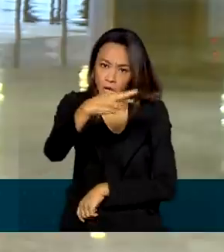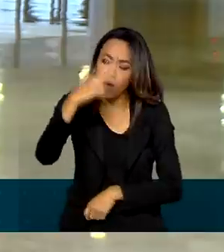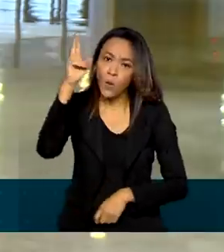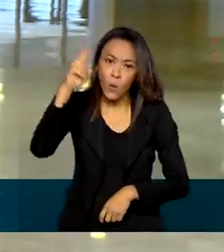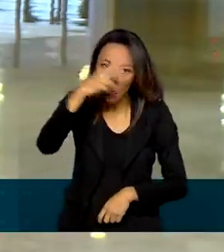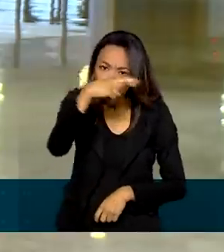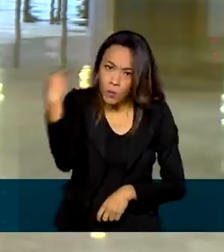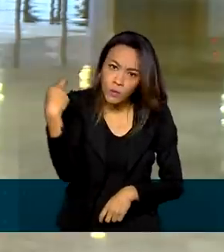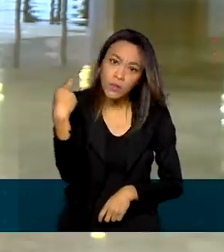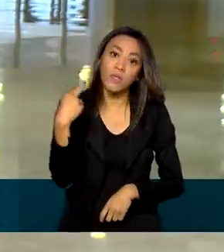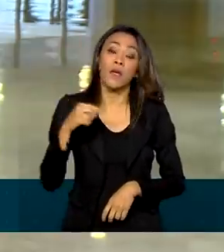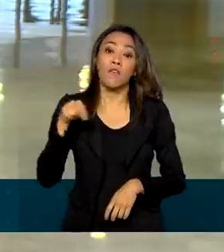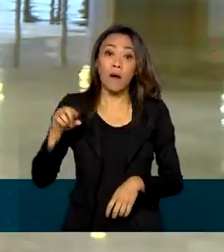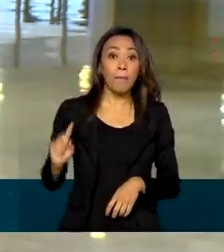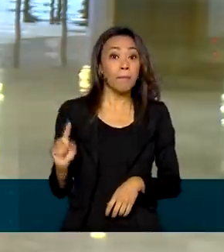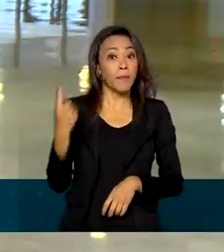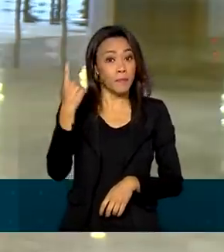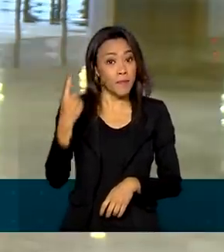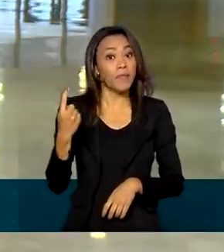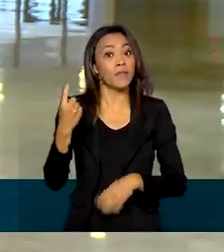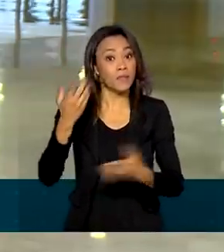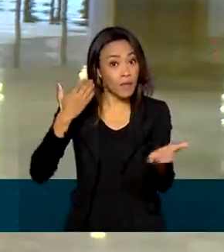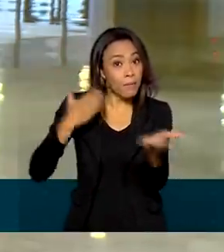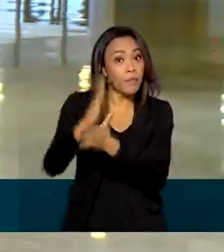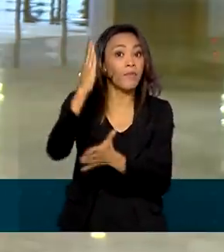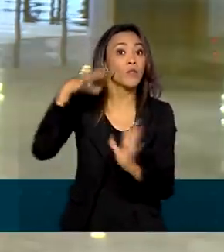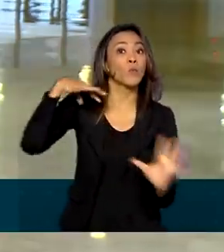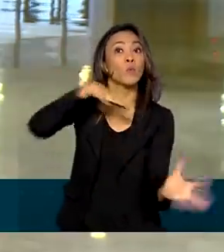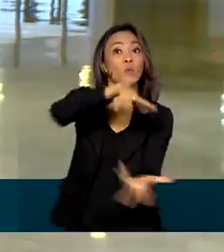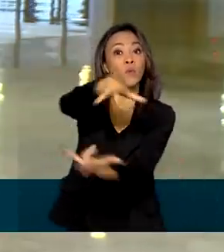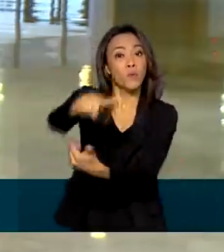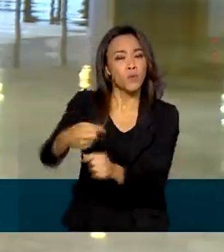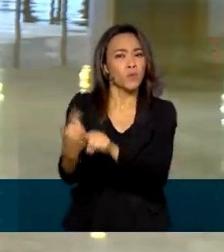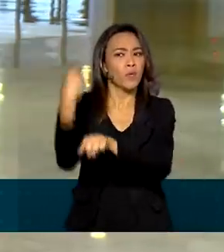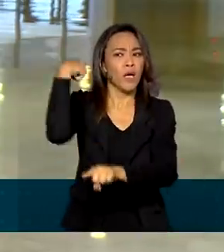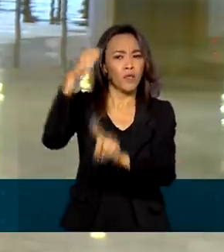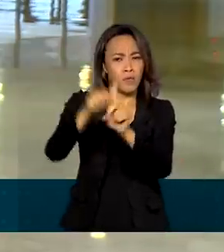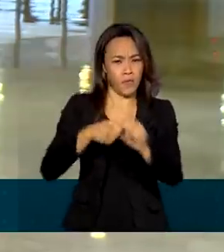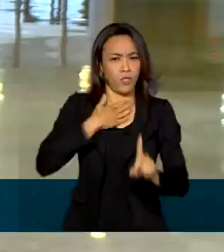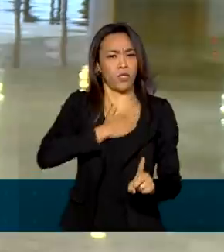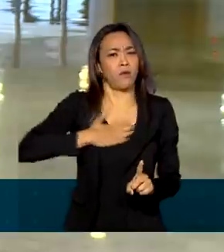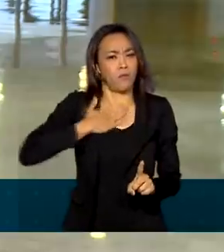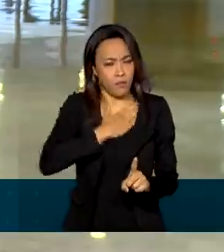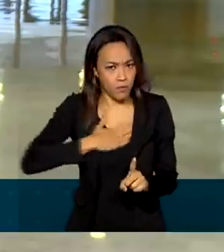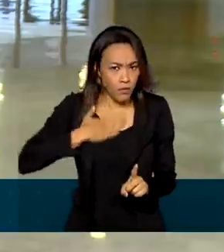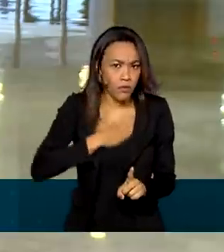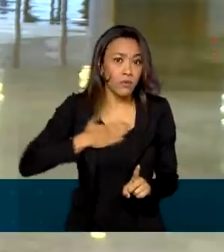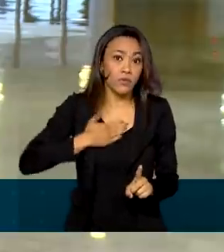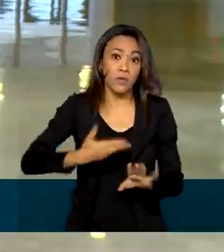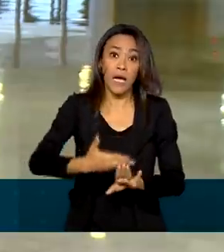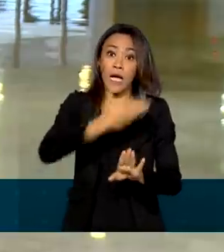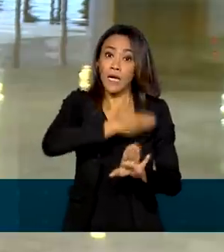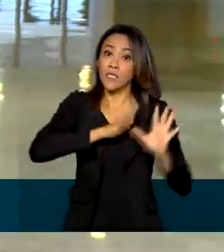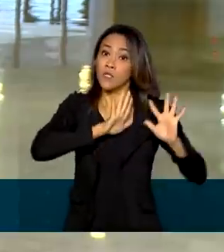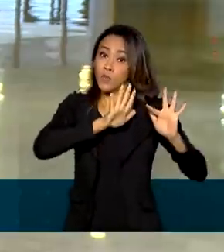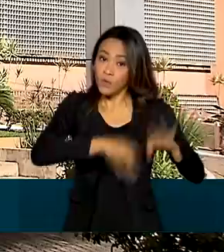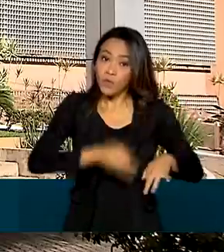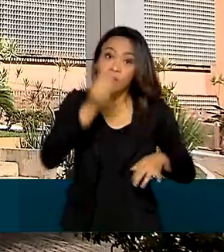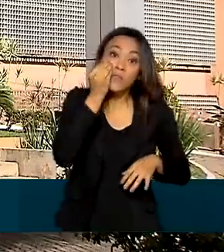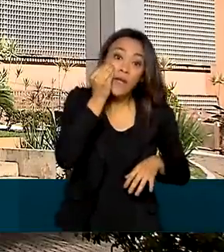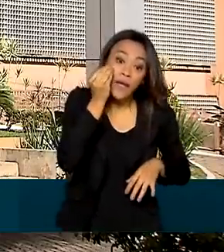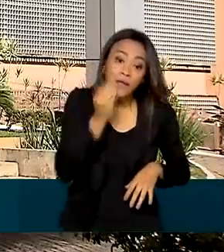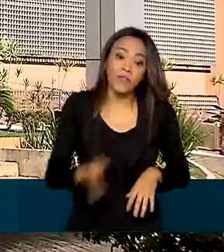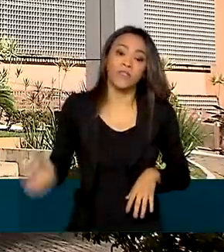primeira a ser autorizada para uso emergencial no mundo, em agosto de 2020, antes mesmo do fim dos testes clínicos.